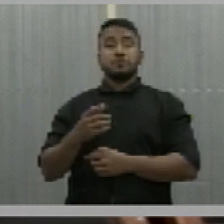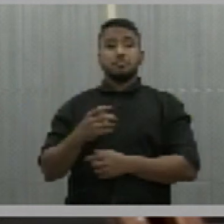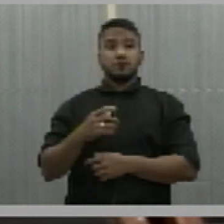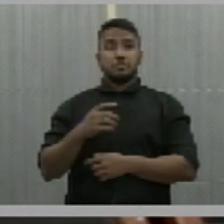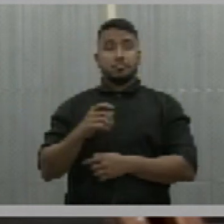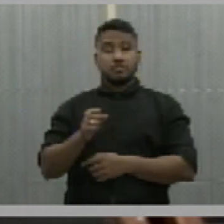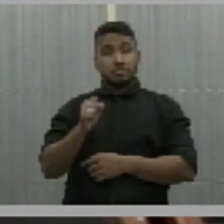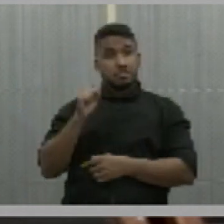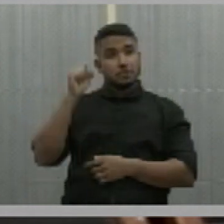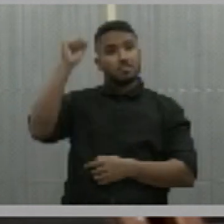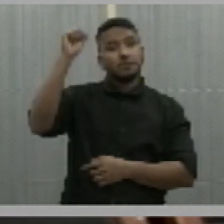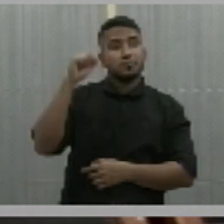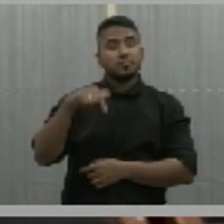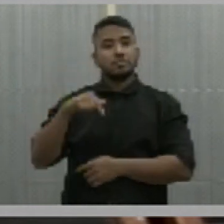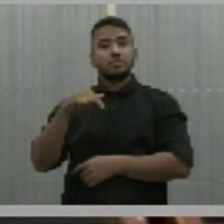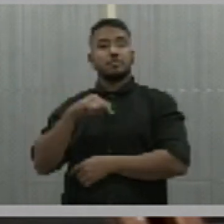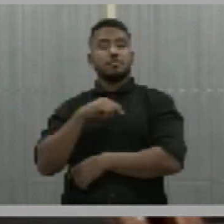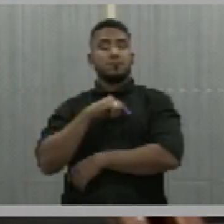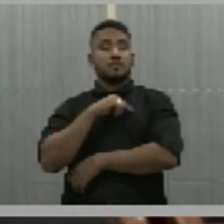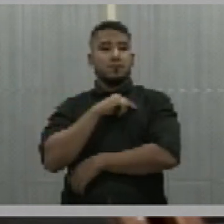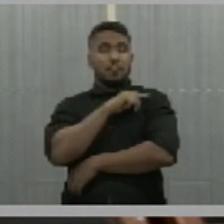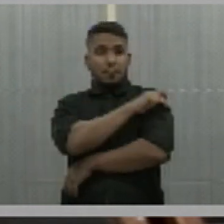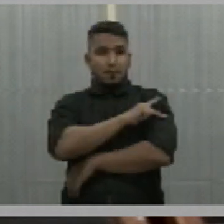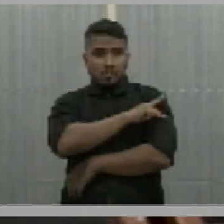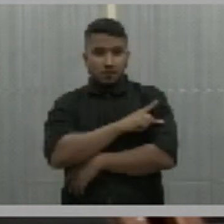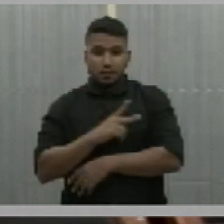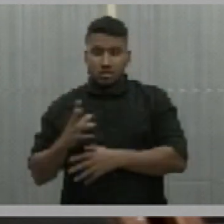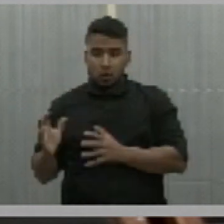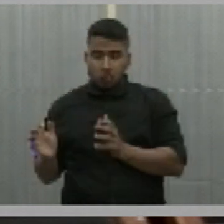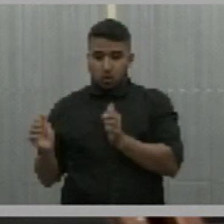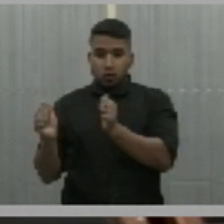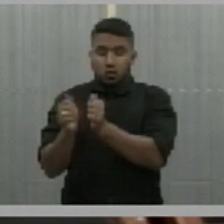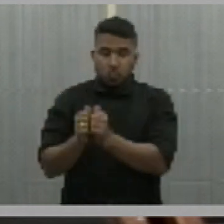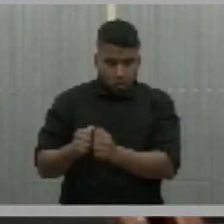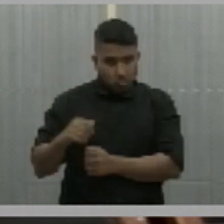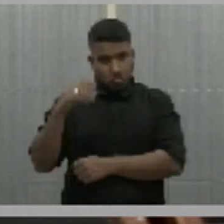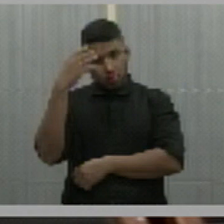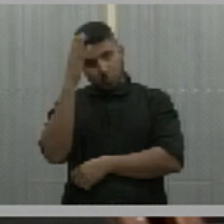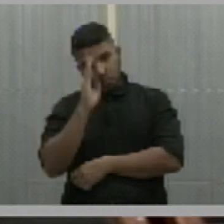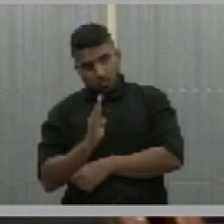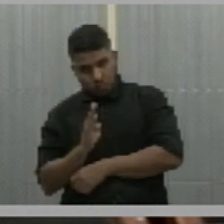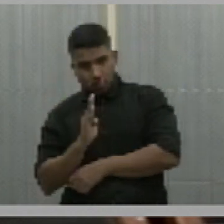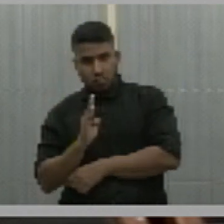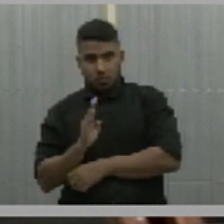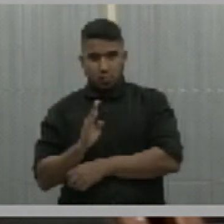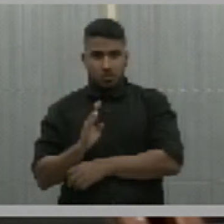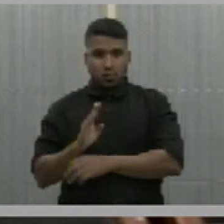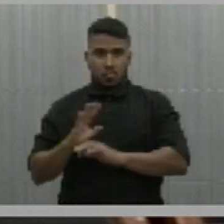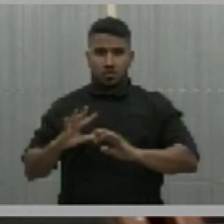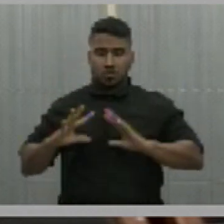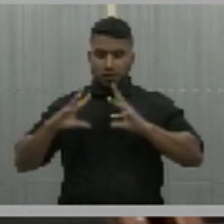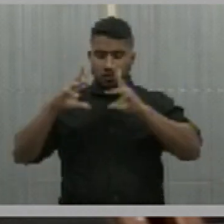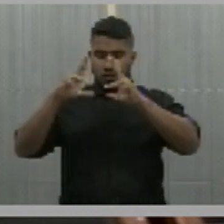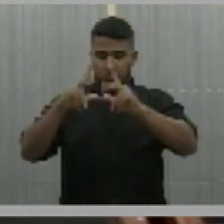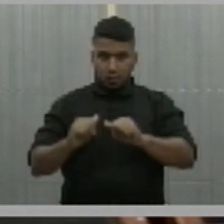juntar essa parte do Brasil a toda a América, a todo o Brasil